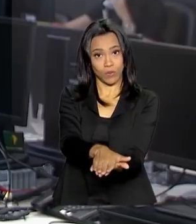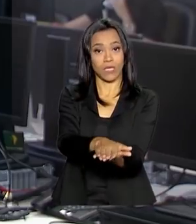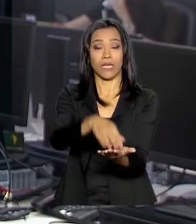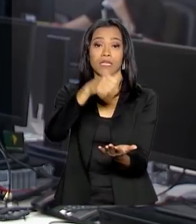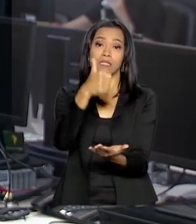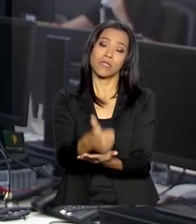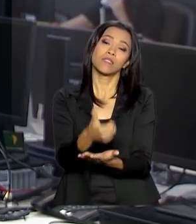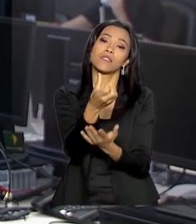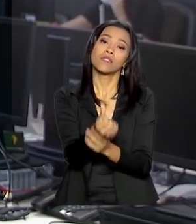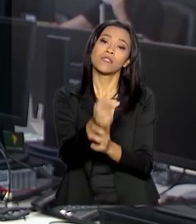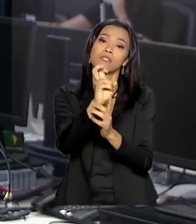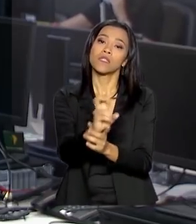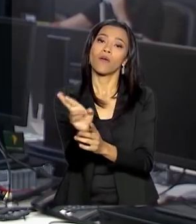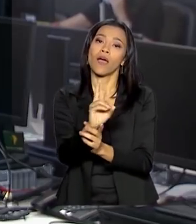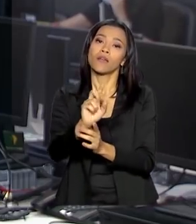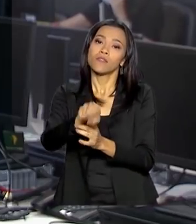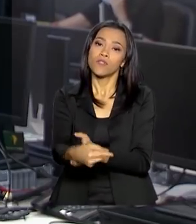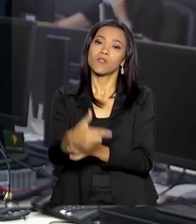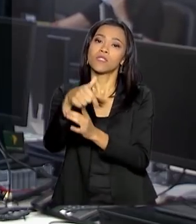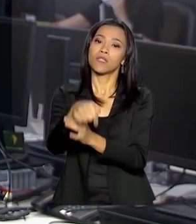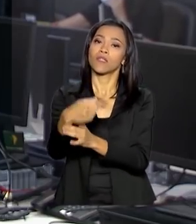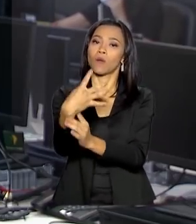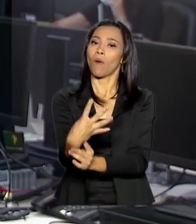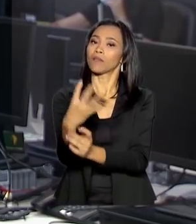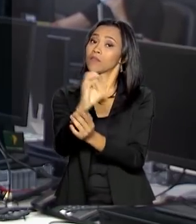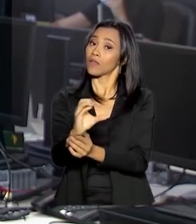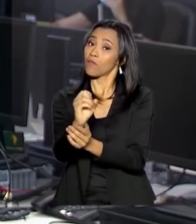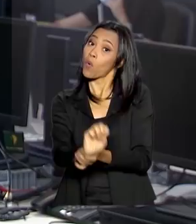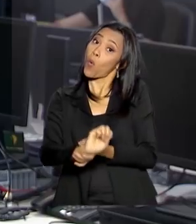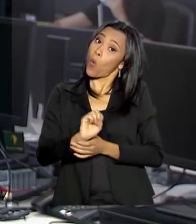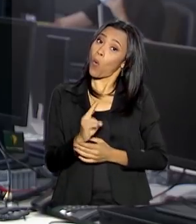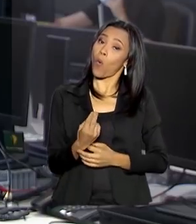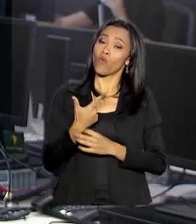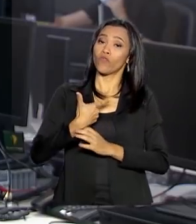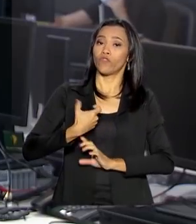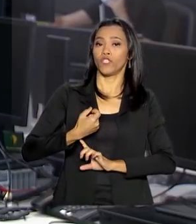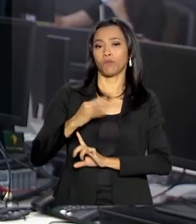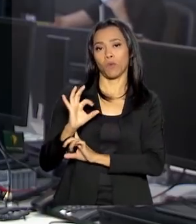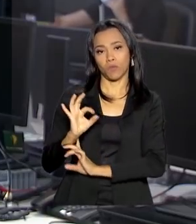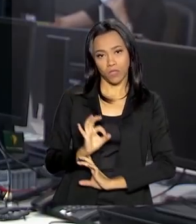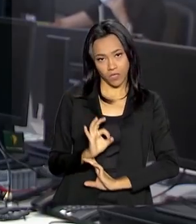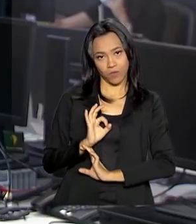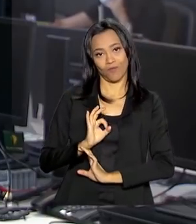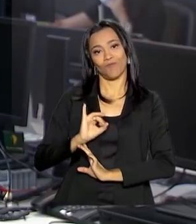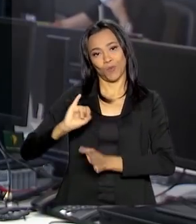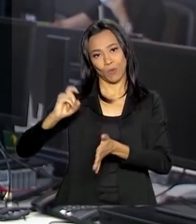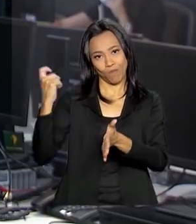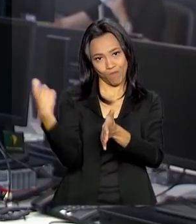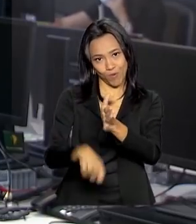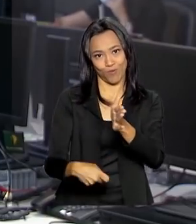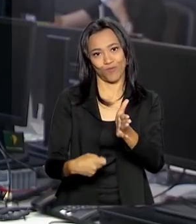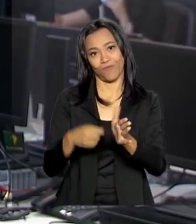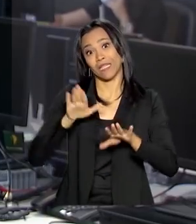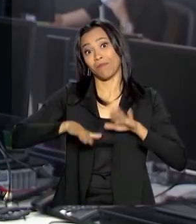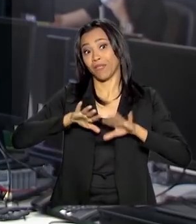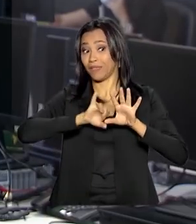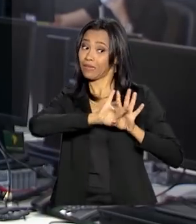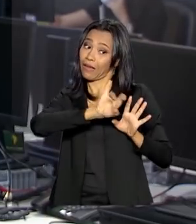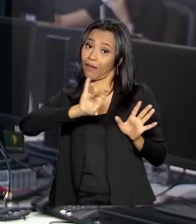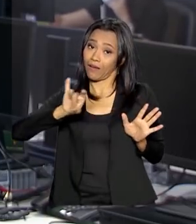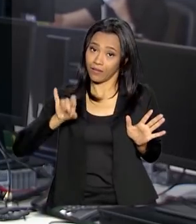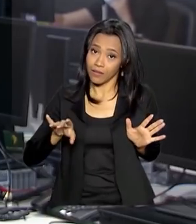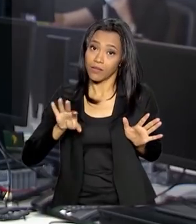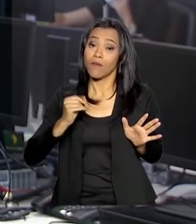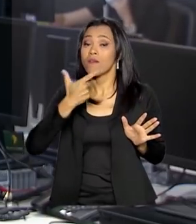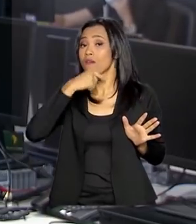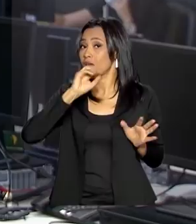de R$ 165,74 ou 20% do imposto devido. Depende do caso. Quem deixou